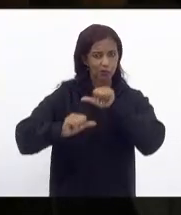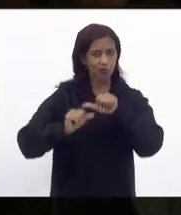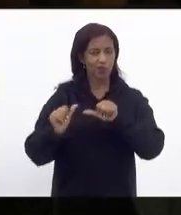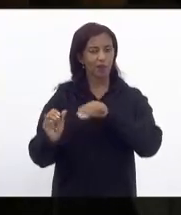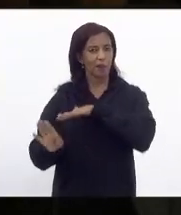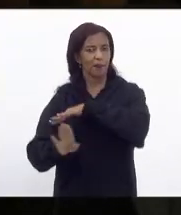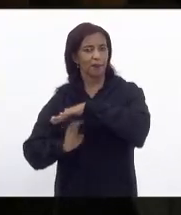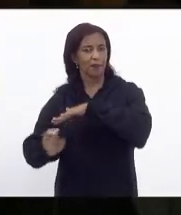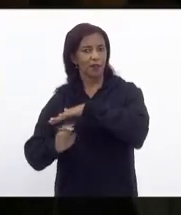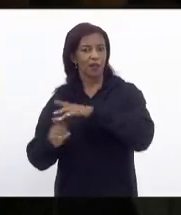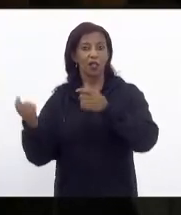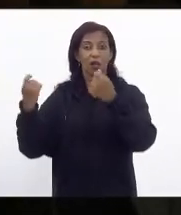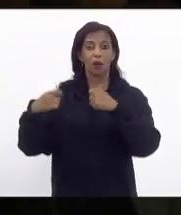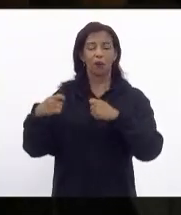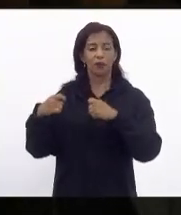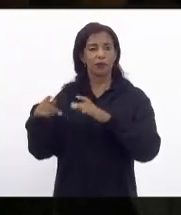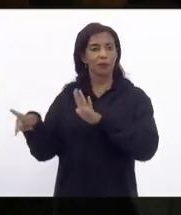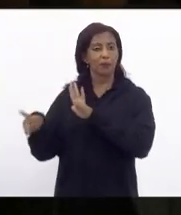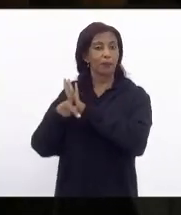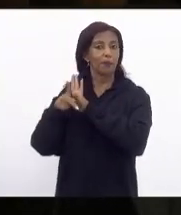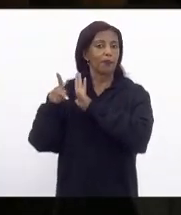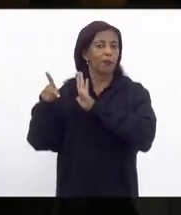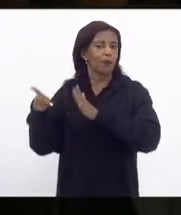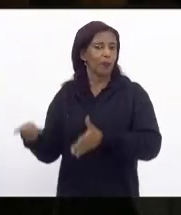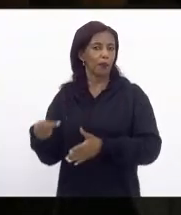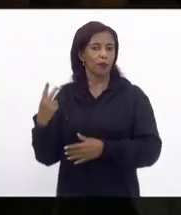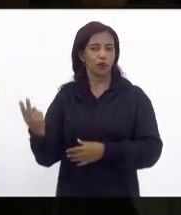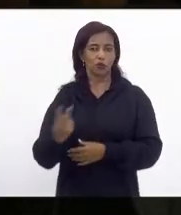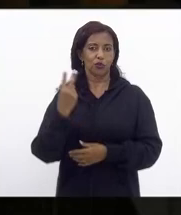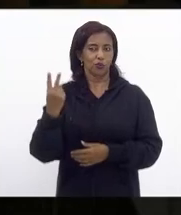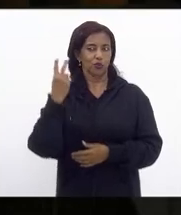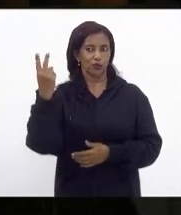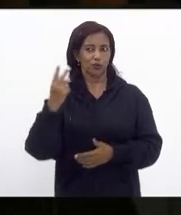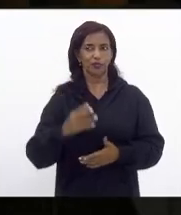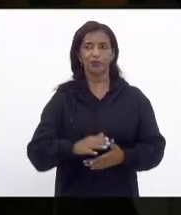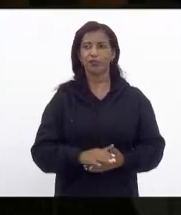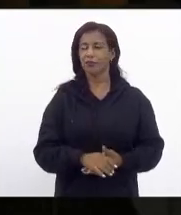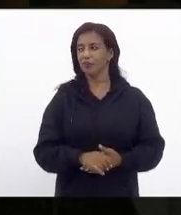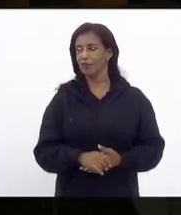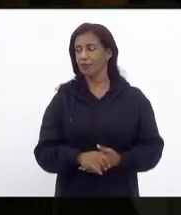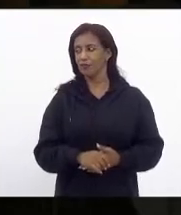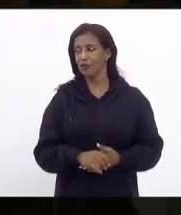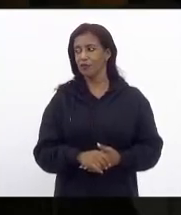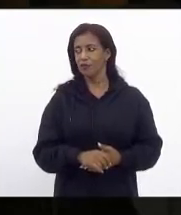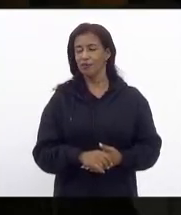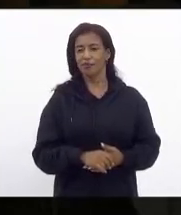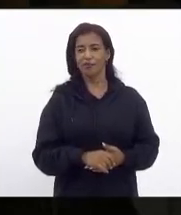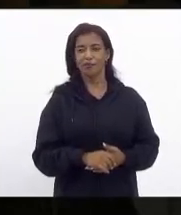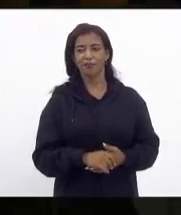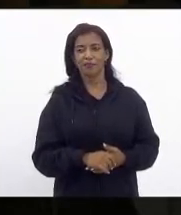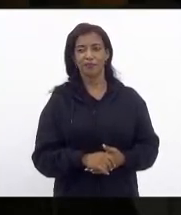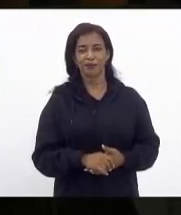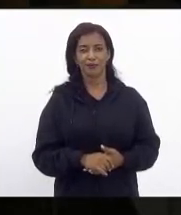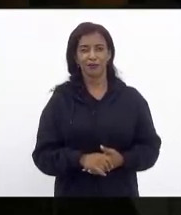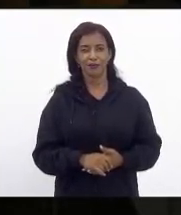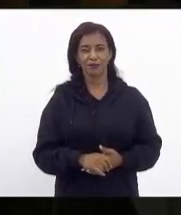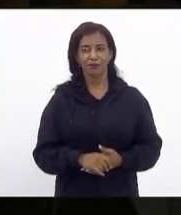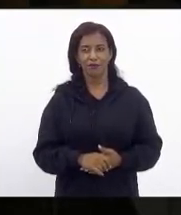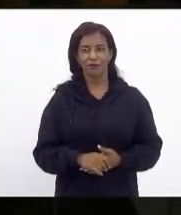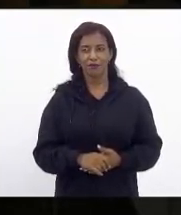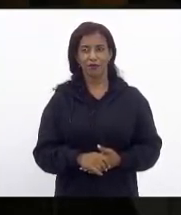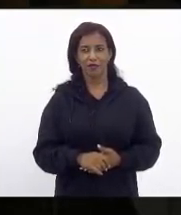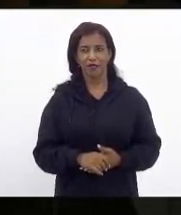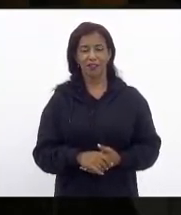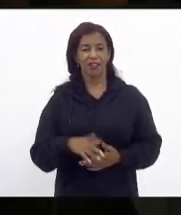concessionária não dependa exclusivamente do valor da tarifa e da sua da sua majoração eventual e